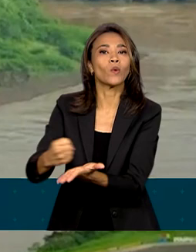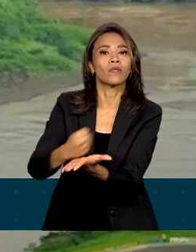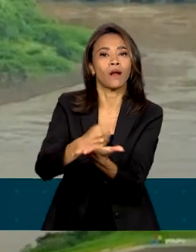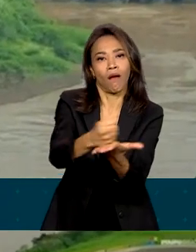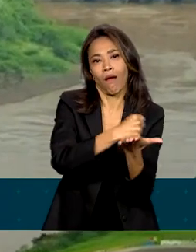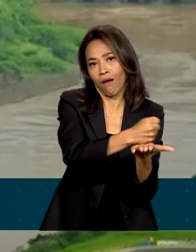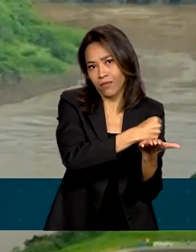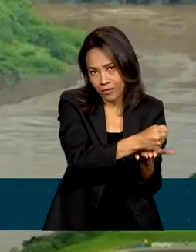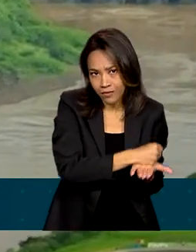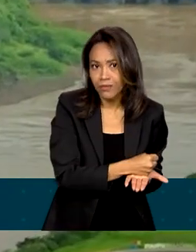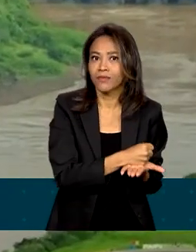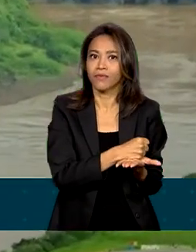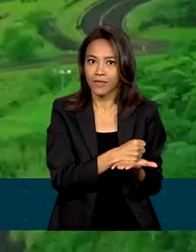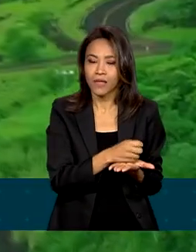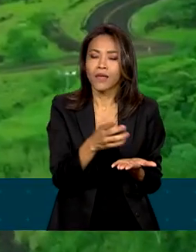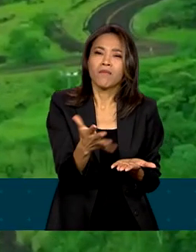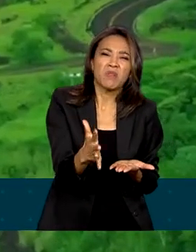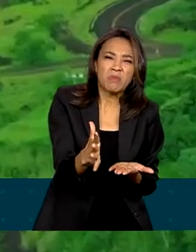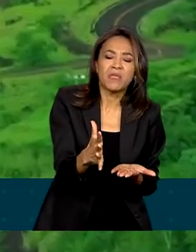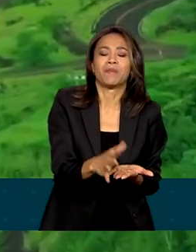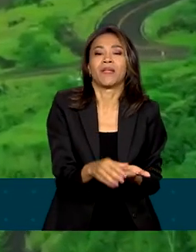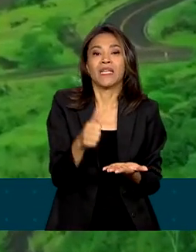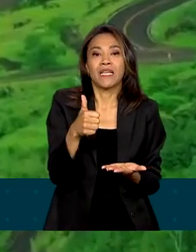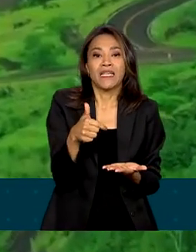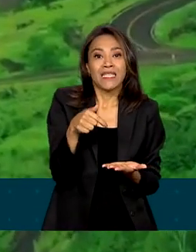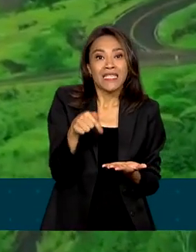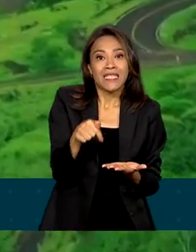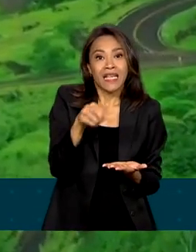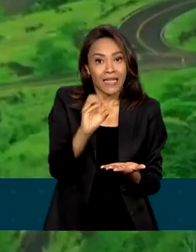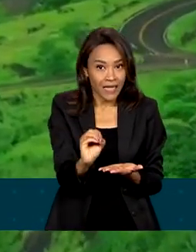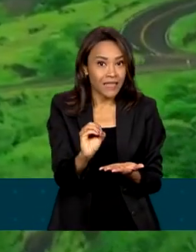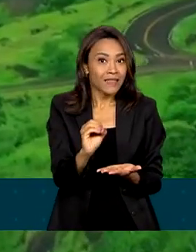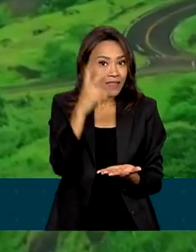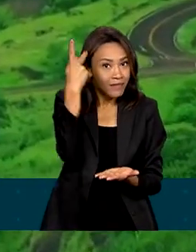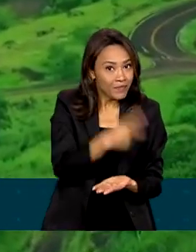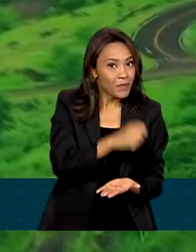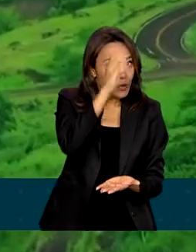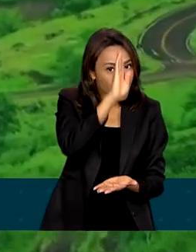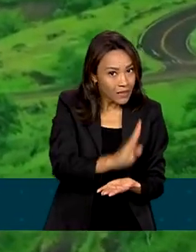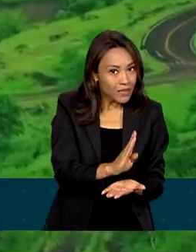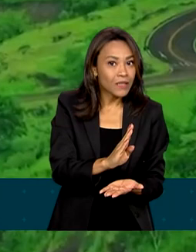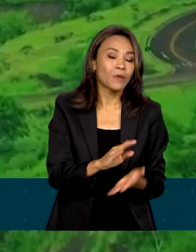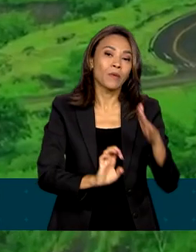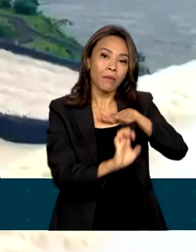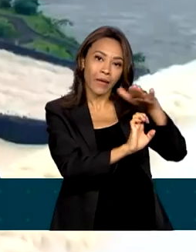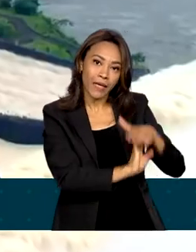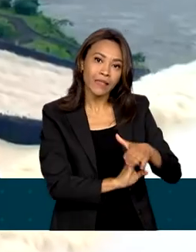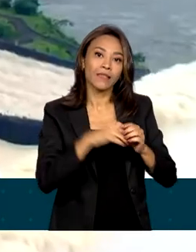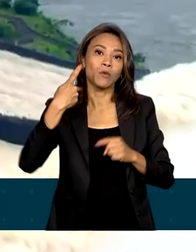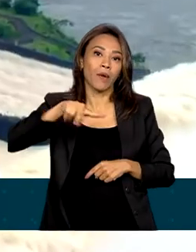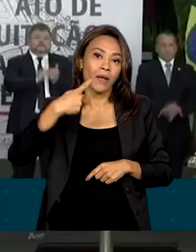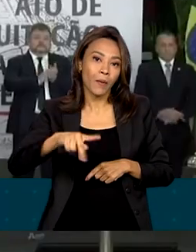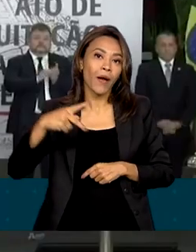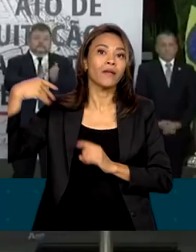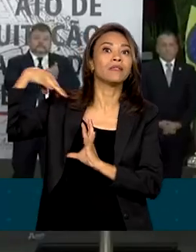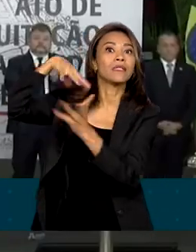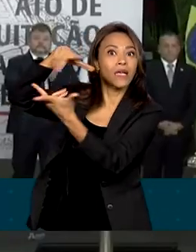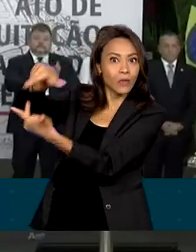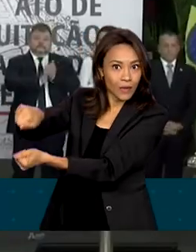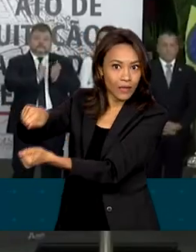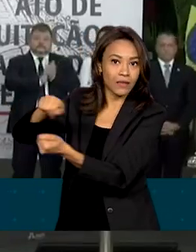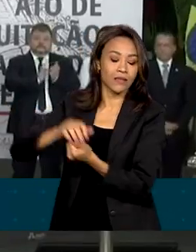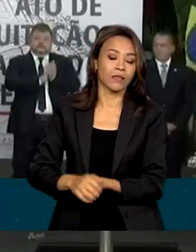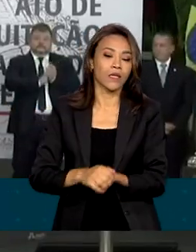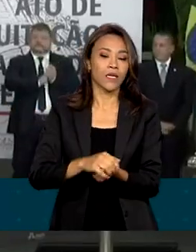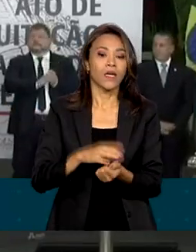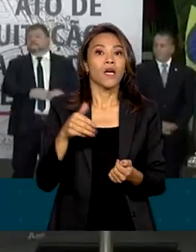financiamento com aproximadamente 70 credores brasileiros, paraguaios e internacionais. A